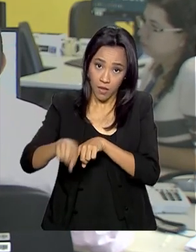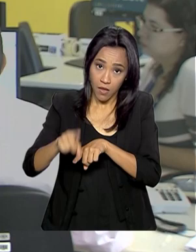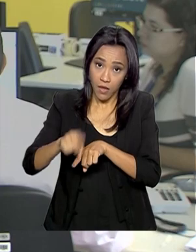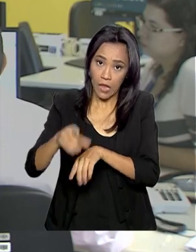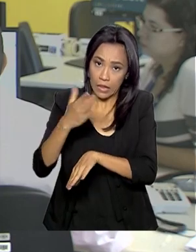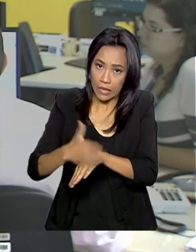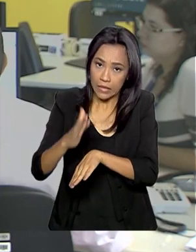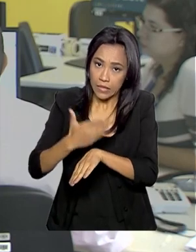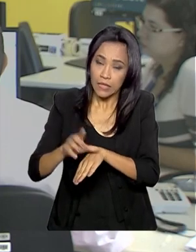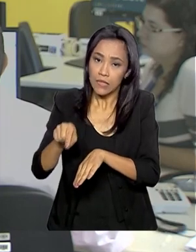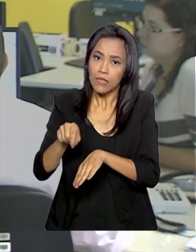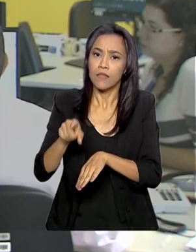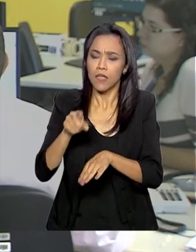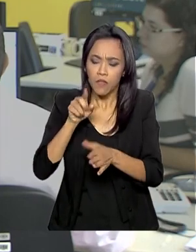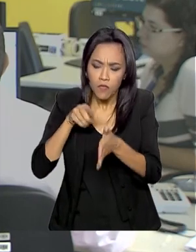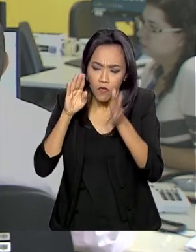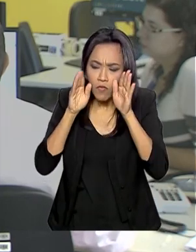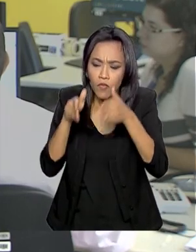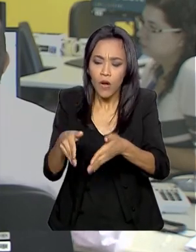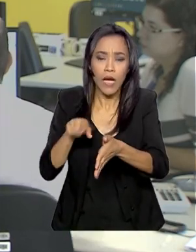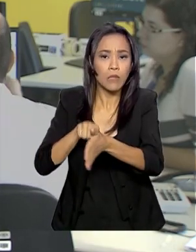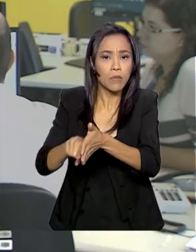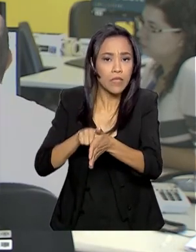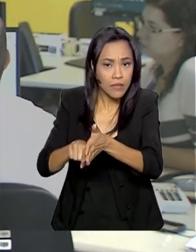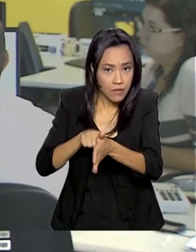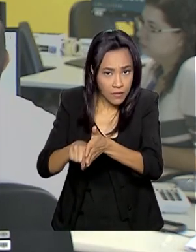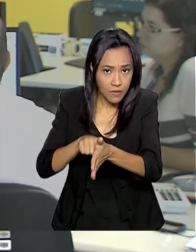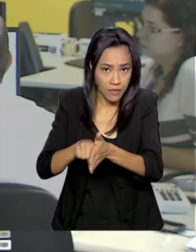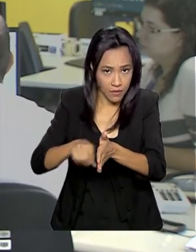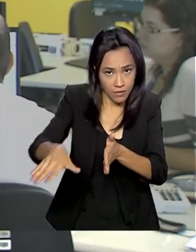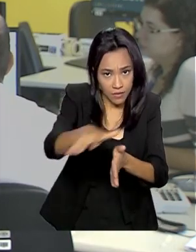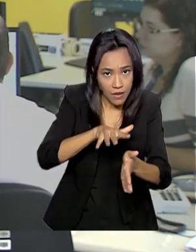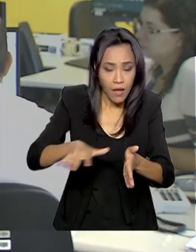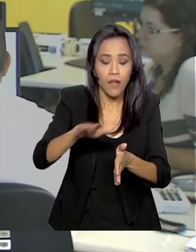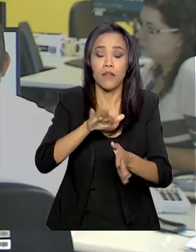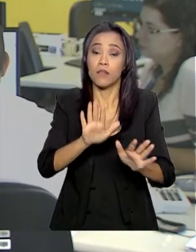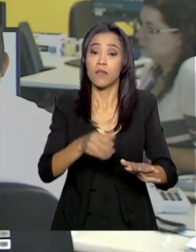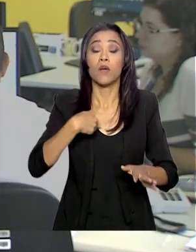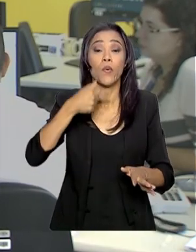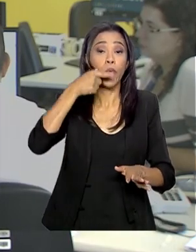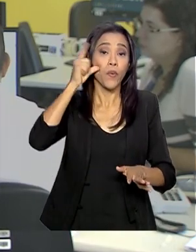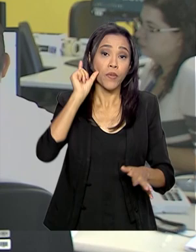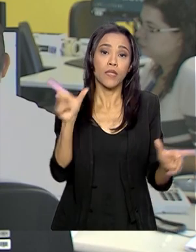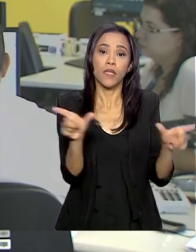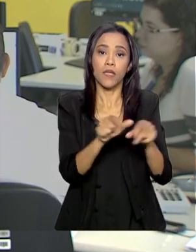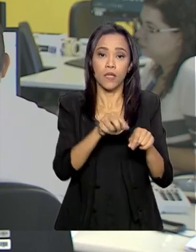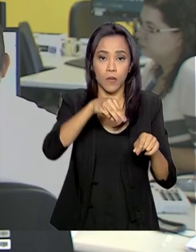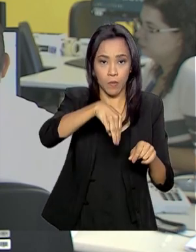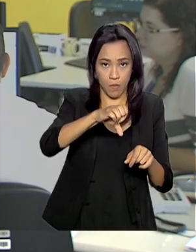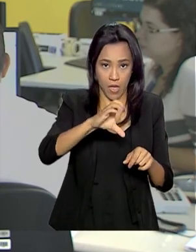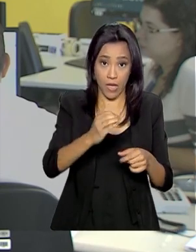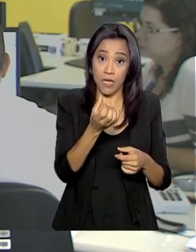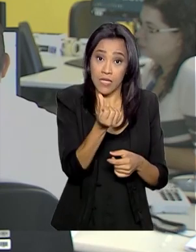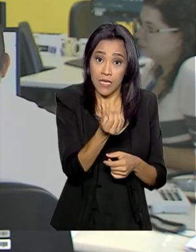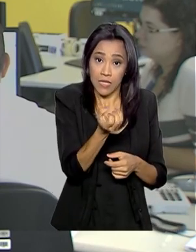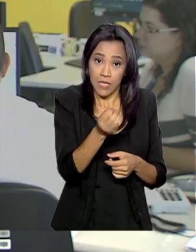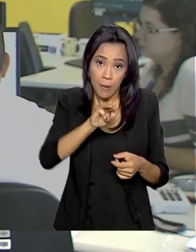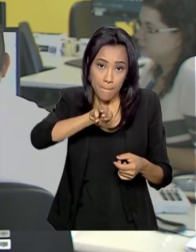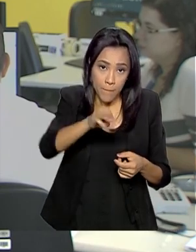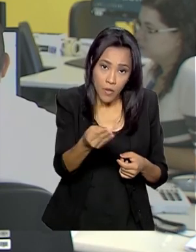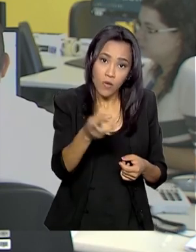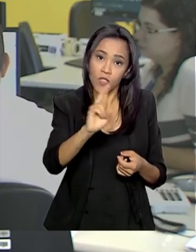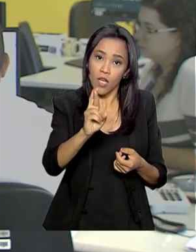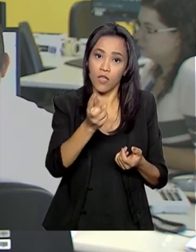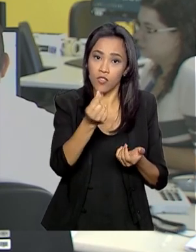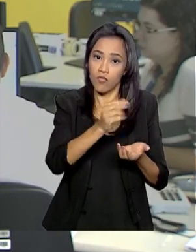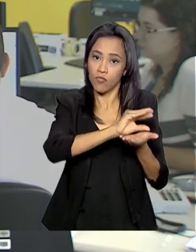Superior, tem focado em pesquisas com impacto científico. E ontem, o Ministério da Educação repassou 60 milhões de reais para o